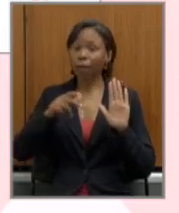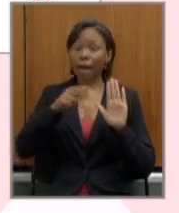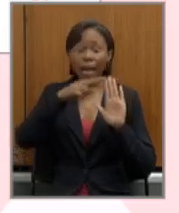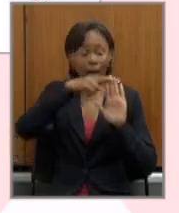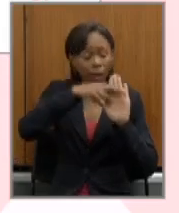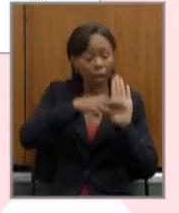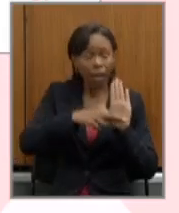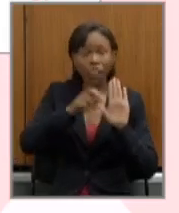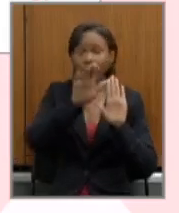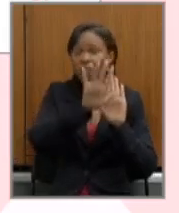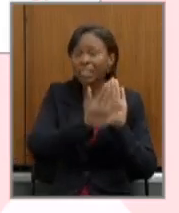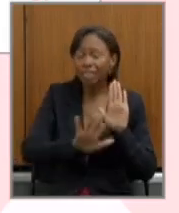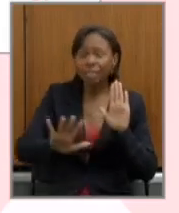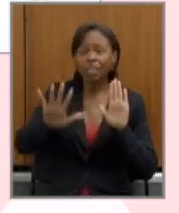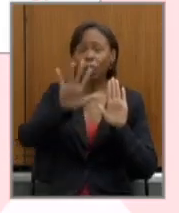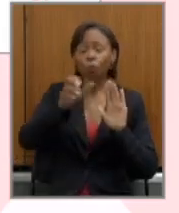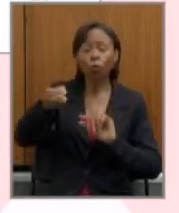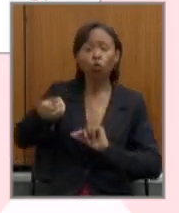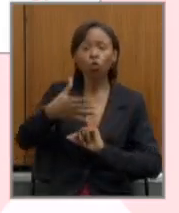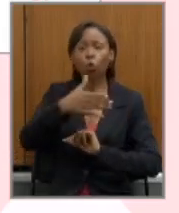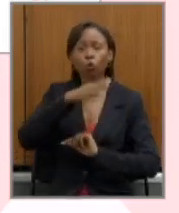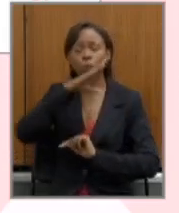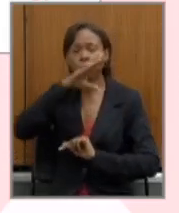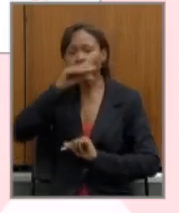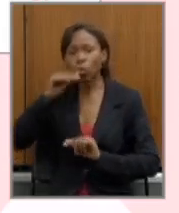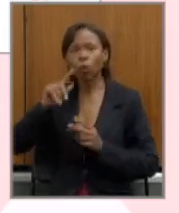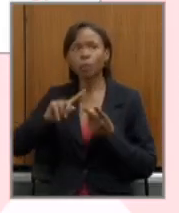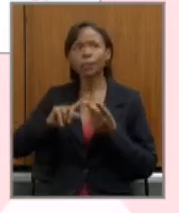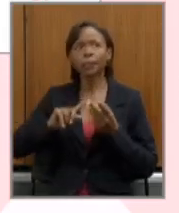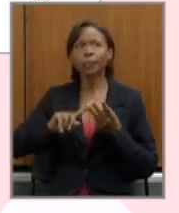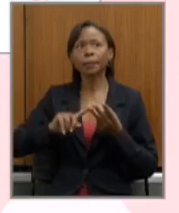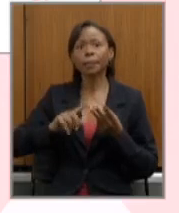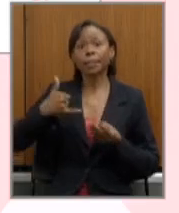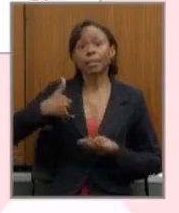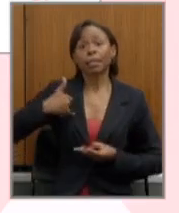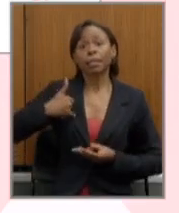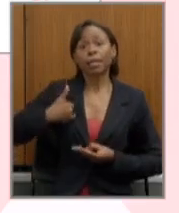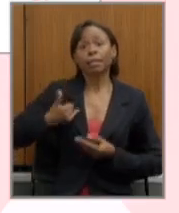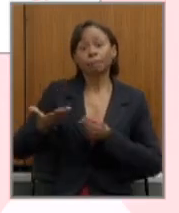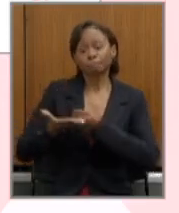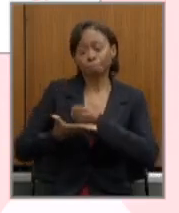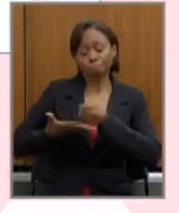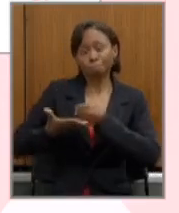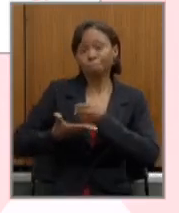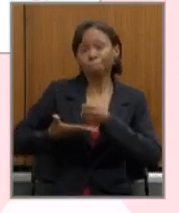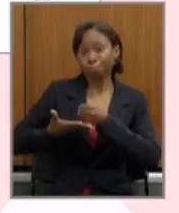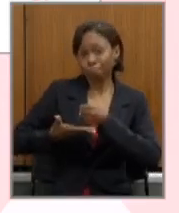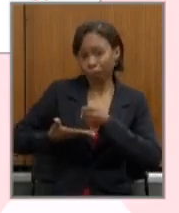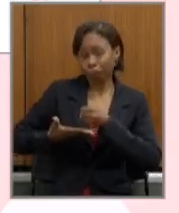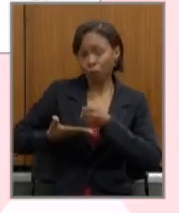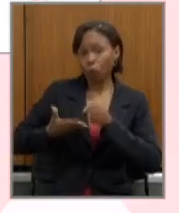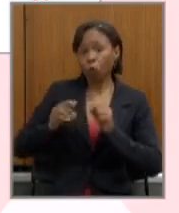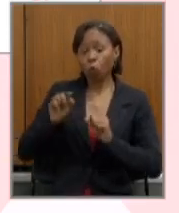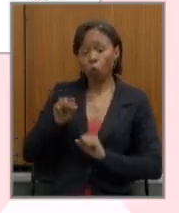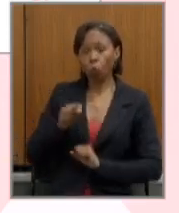servidores, a idade mínima para o homem